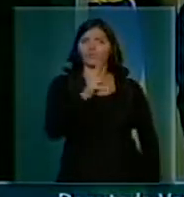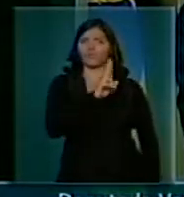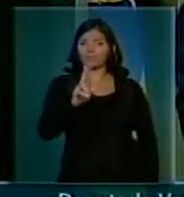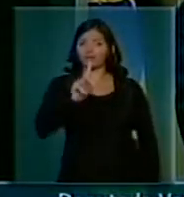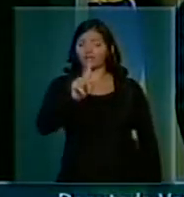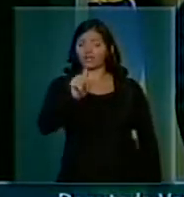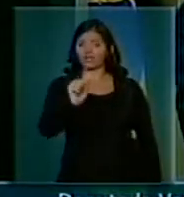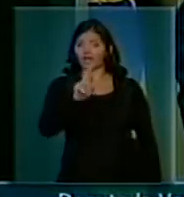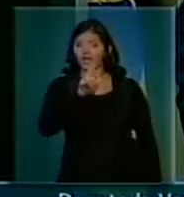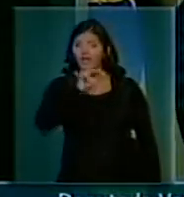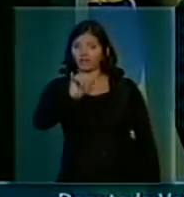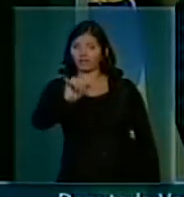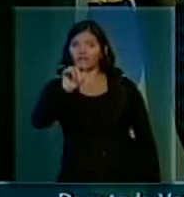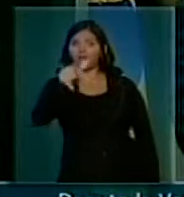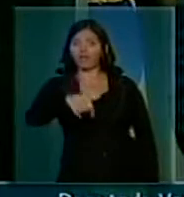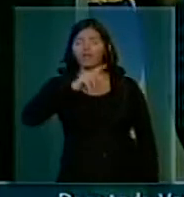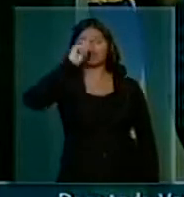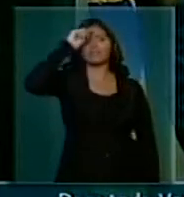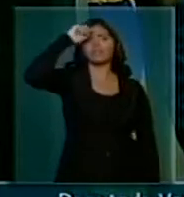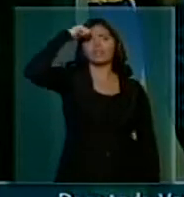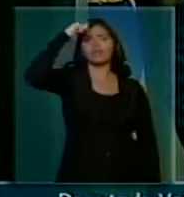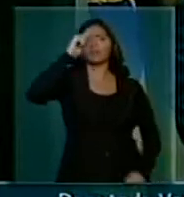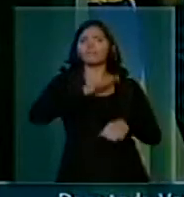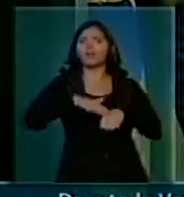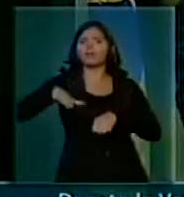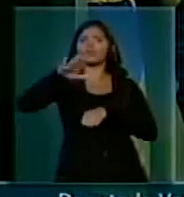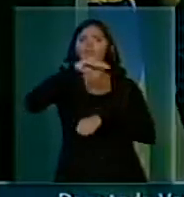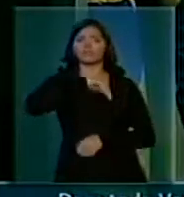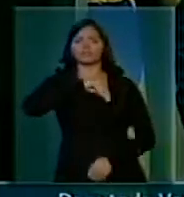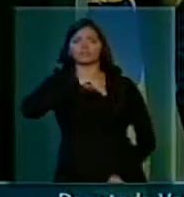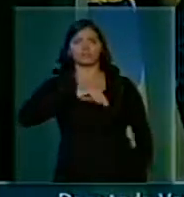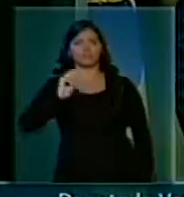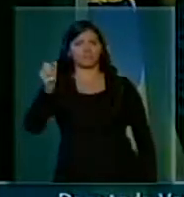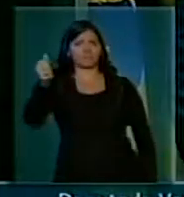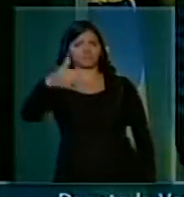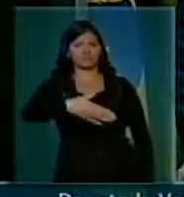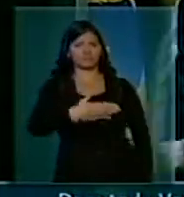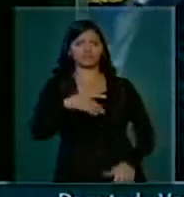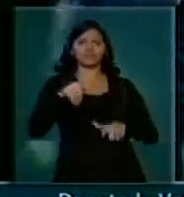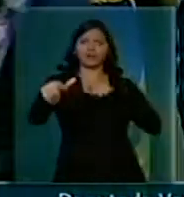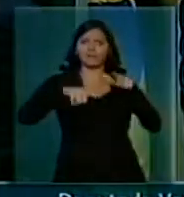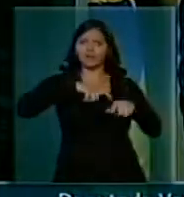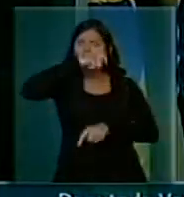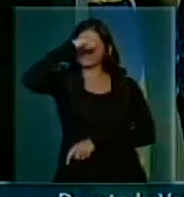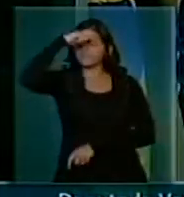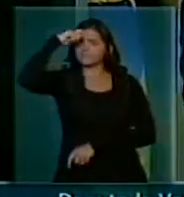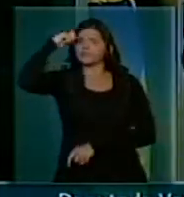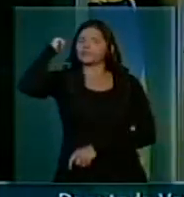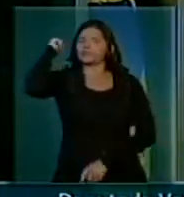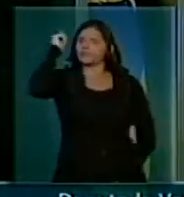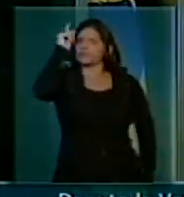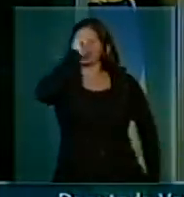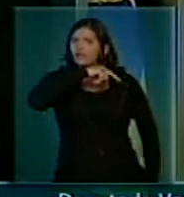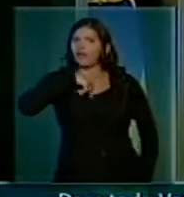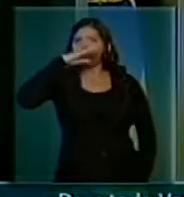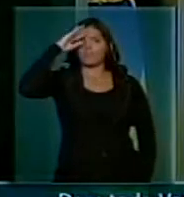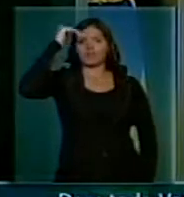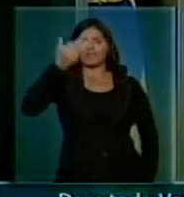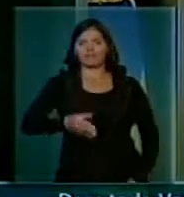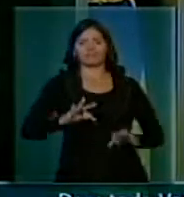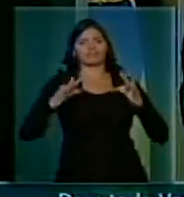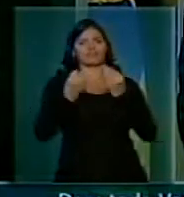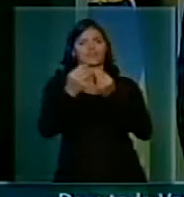pessoas, na sua grande maioria, são negros, que ganham pouco, trabalham difícil e eu quero já homenagear todos esses